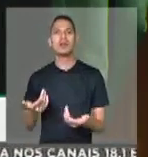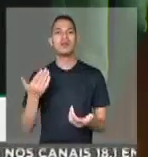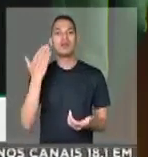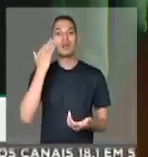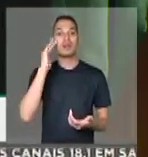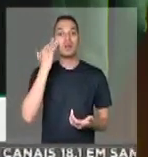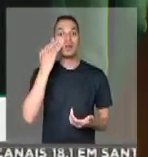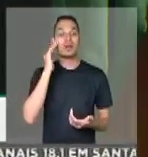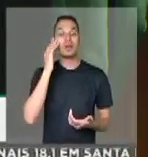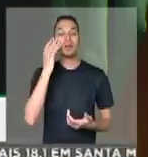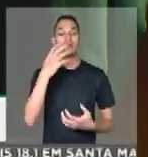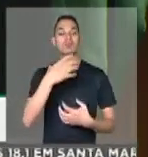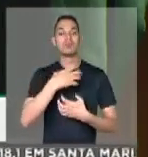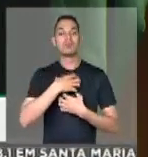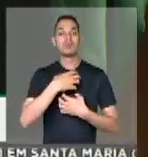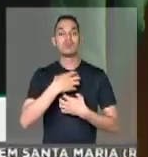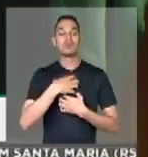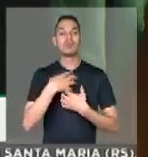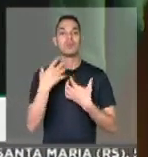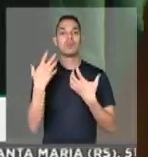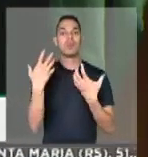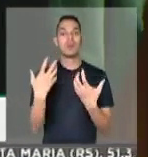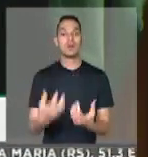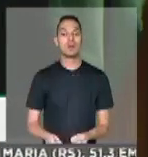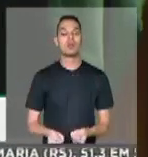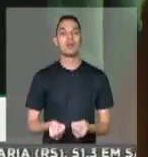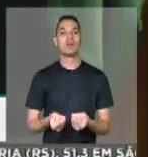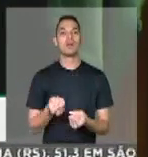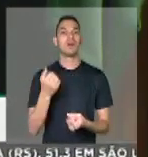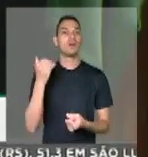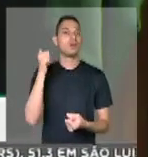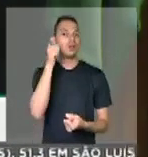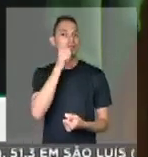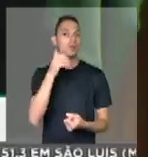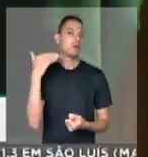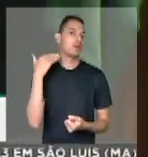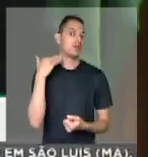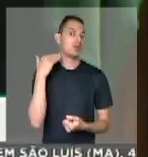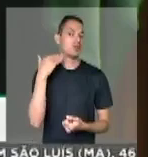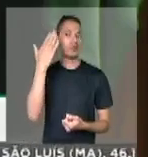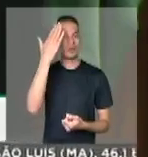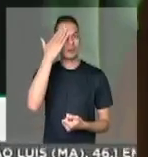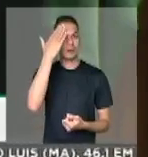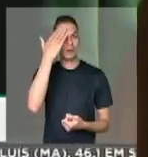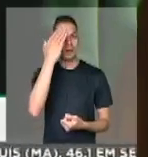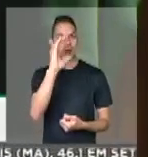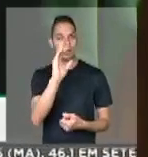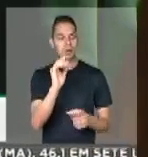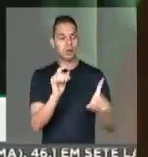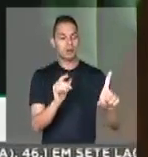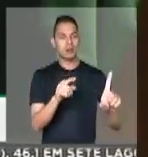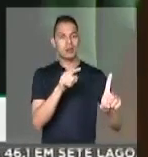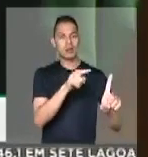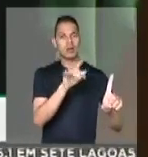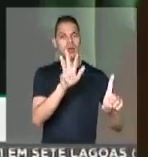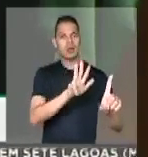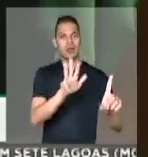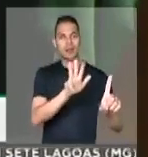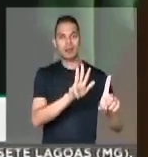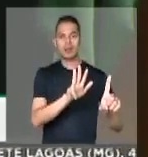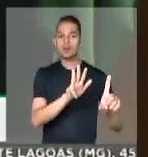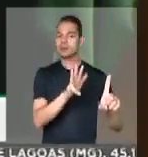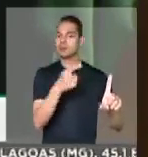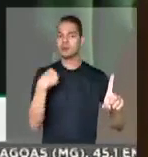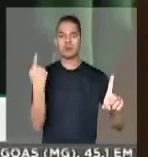entendendo que essa atitude adotada pela juíza de Curitiba em relação ao ex-presidente Lula é uma